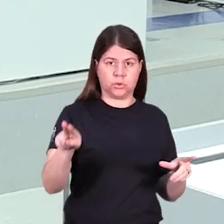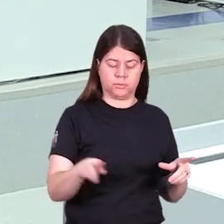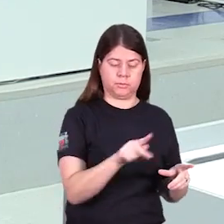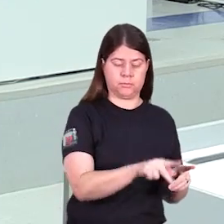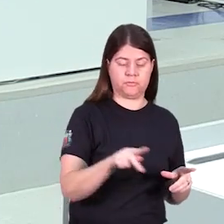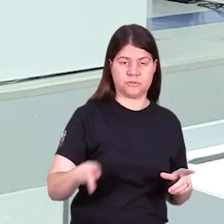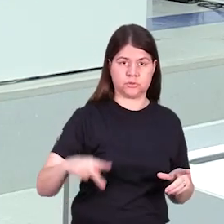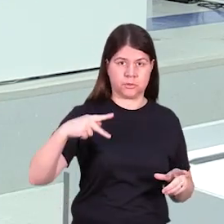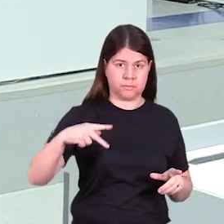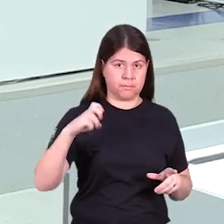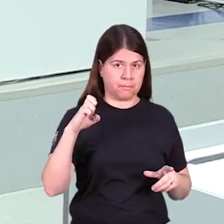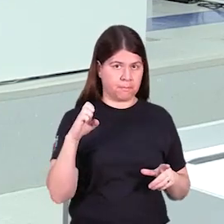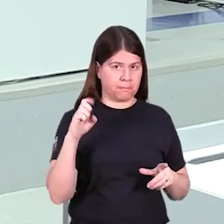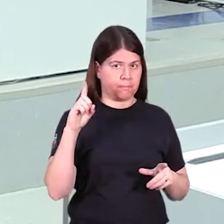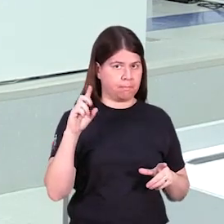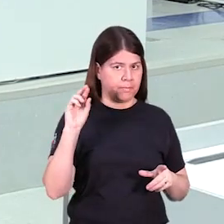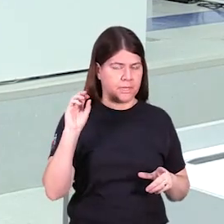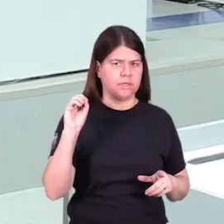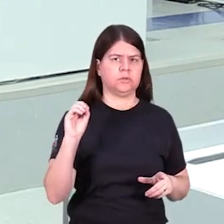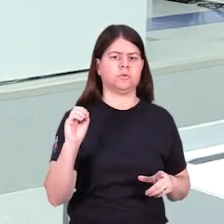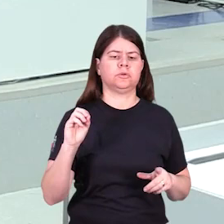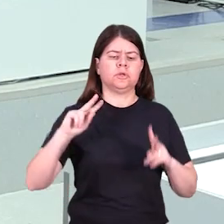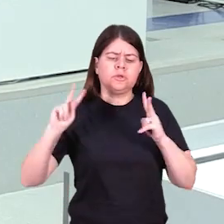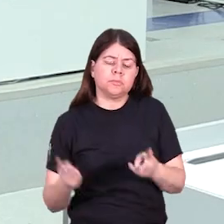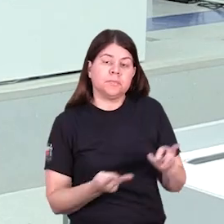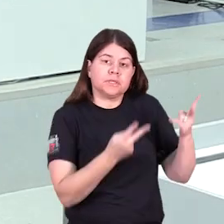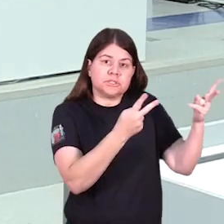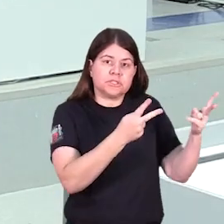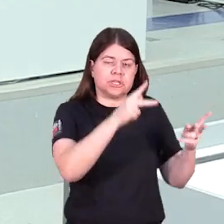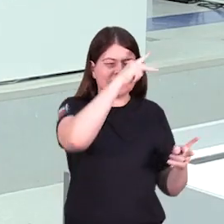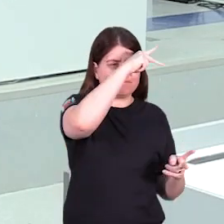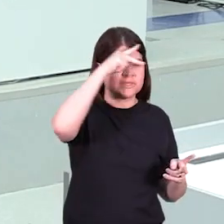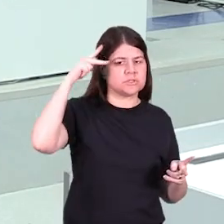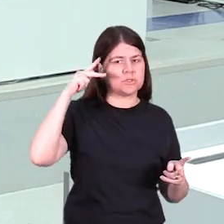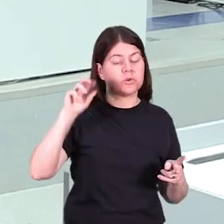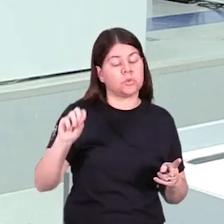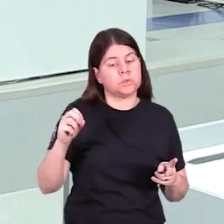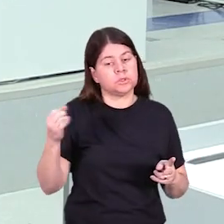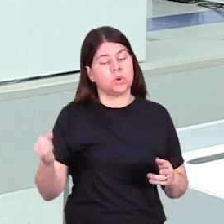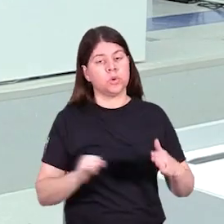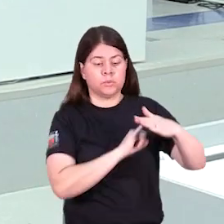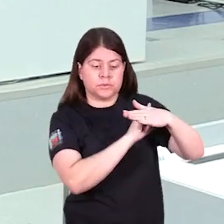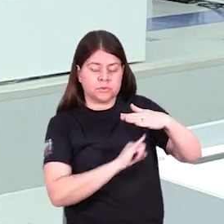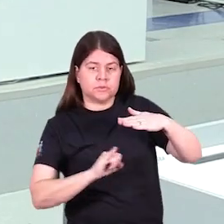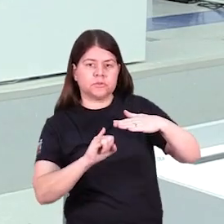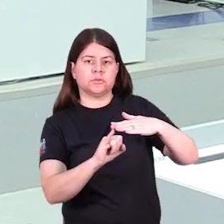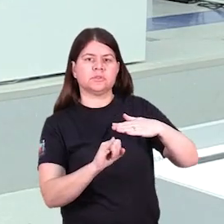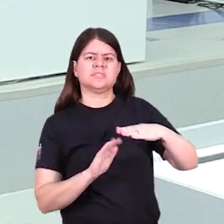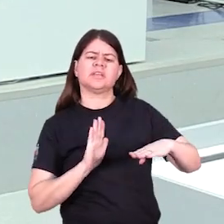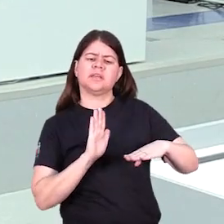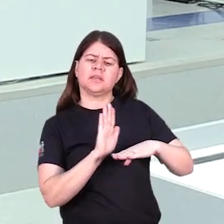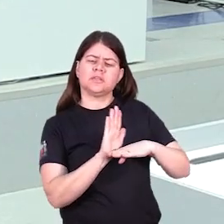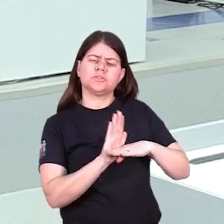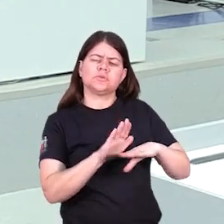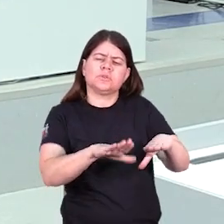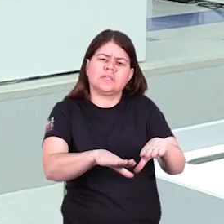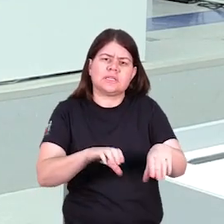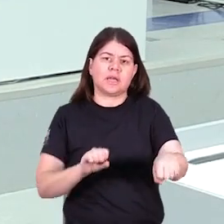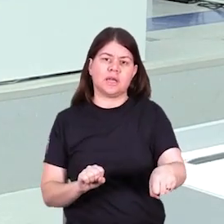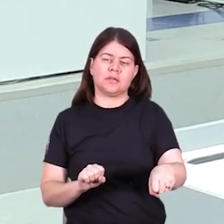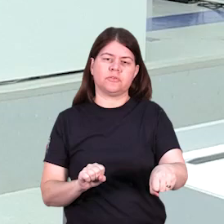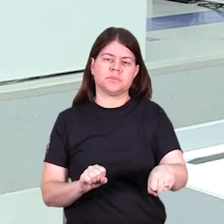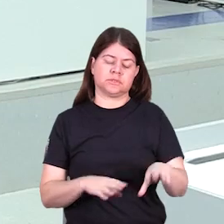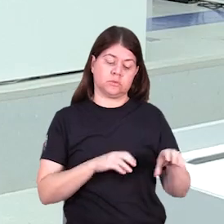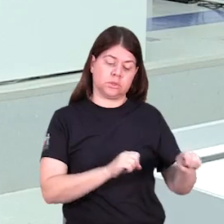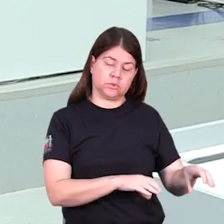interno para a criação do diploma Professor Pedro Clarismundo Fornari, designado a pessoas ou instituições